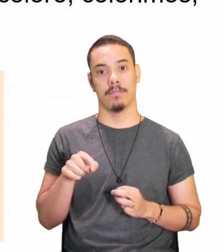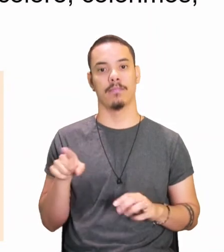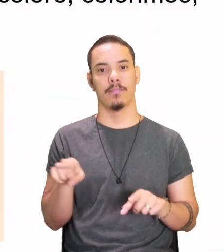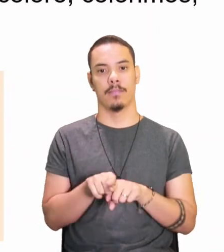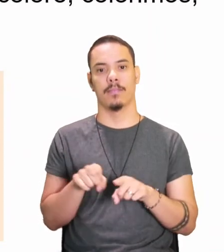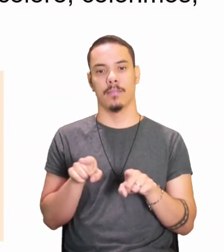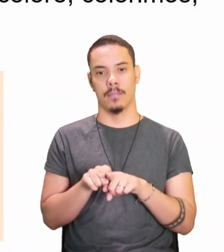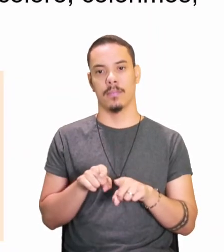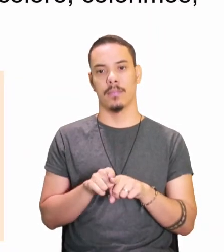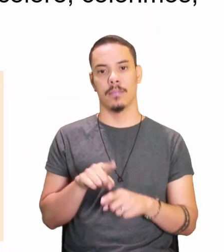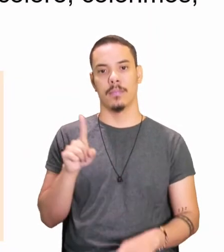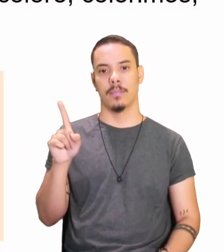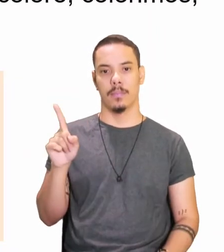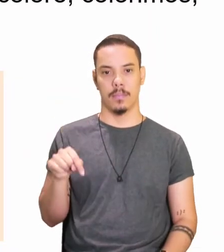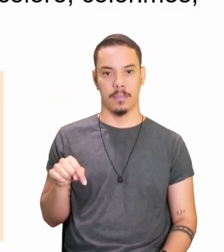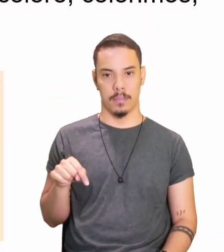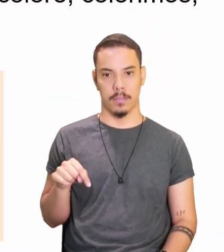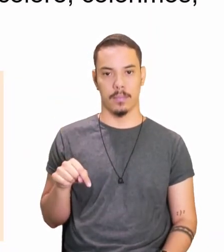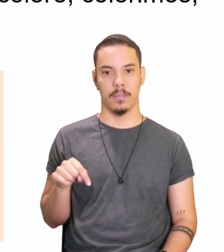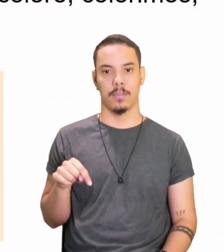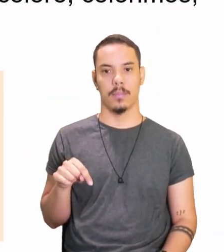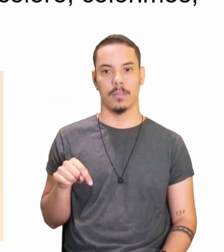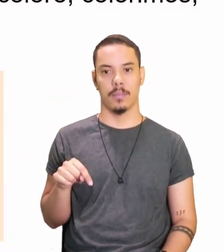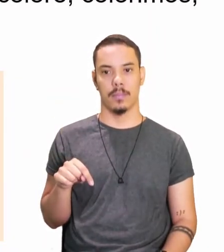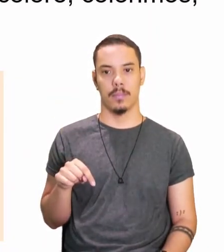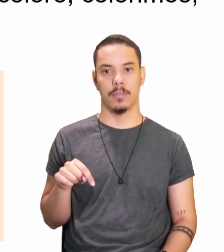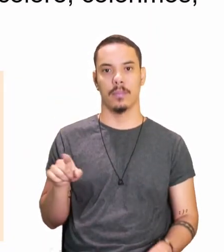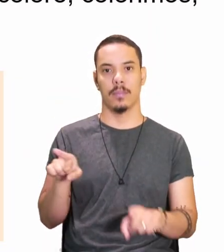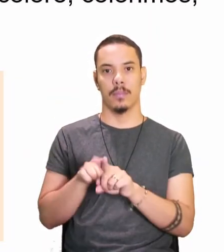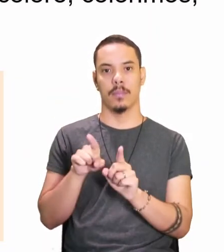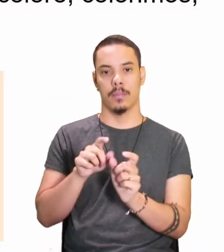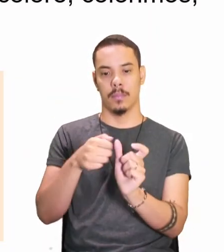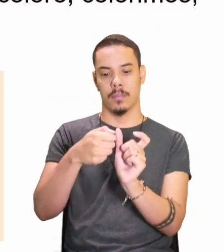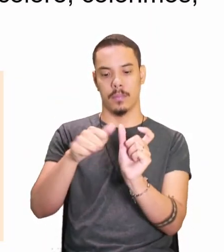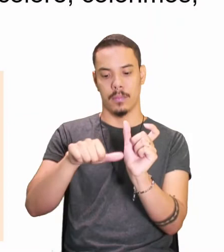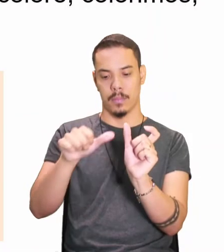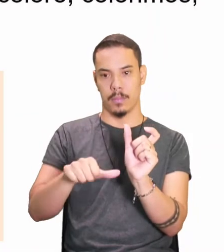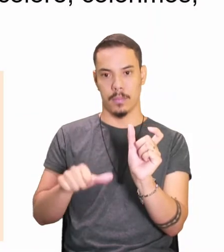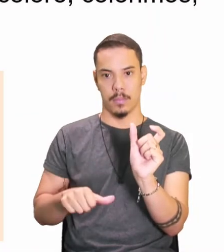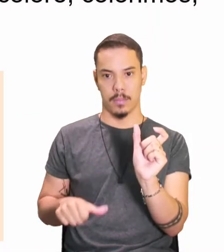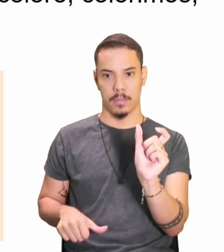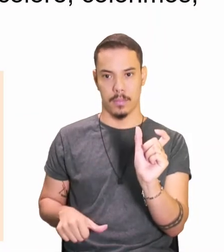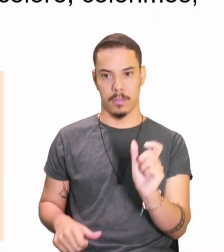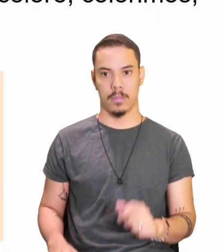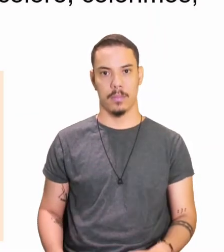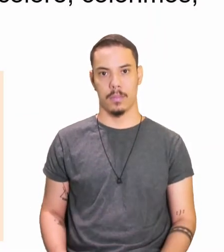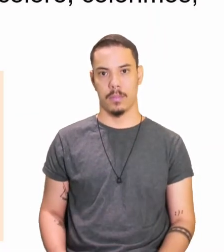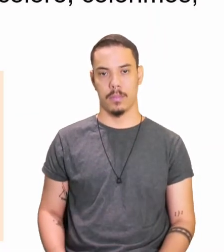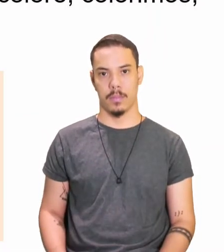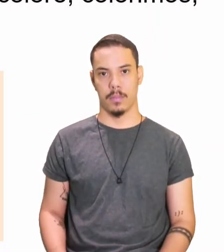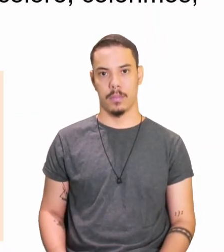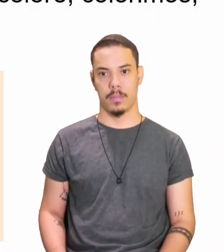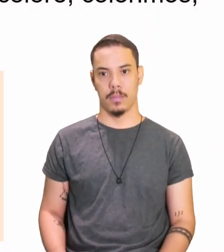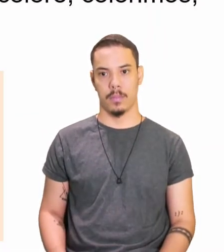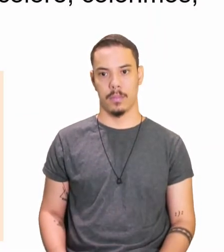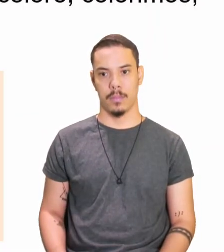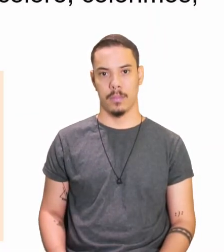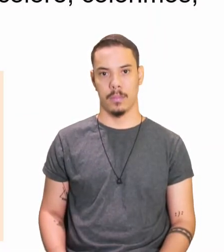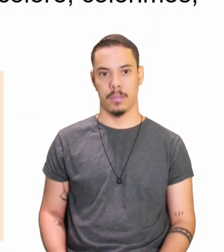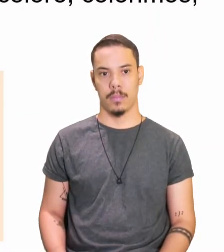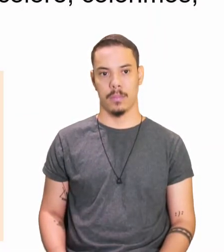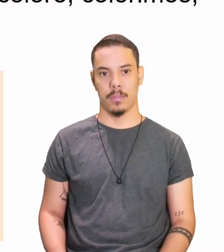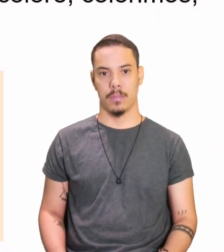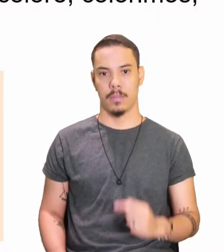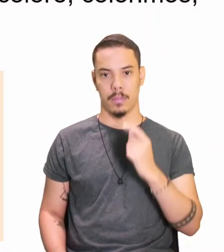ele também se, o será, nos tempos, e derivados, tá bom?